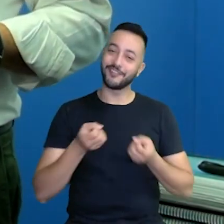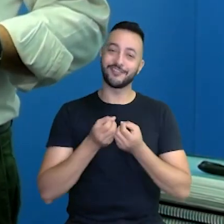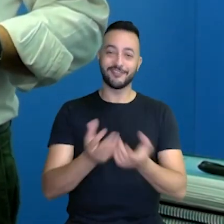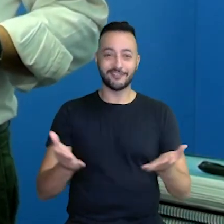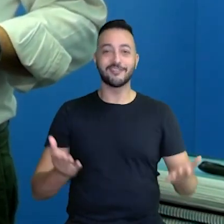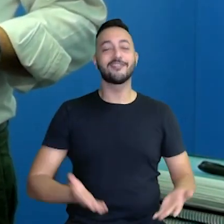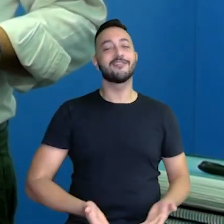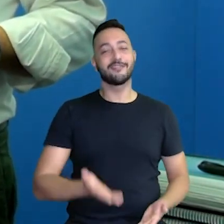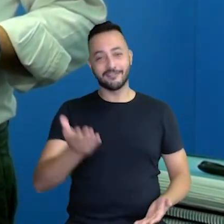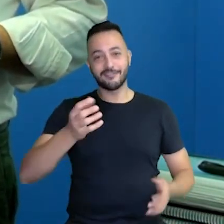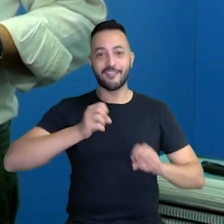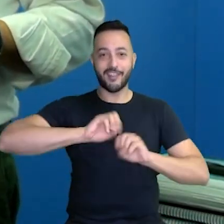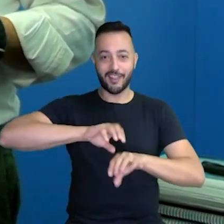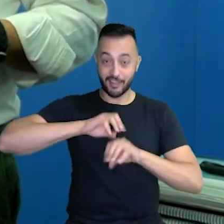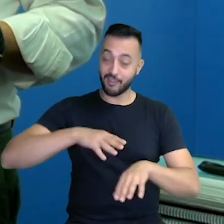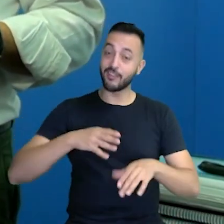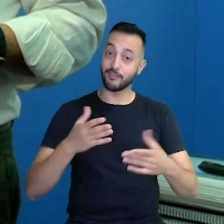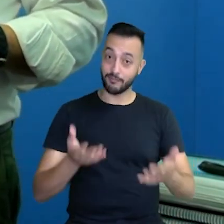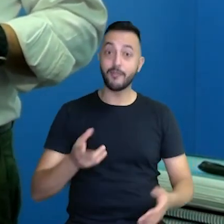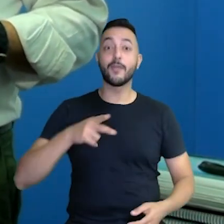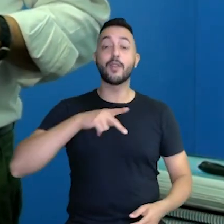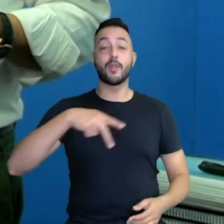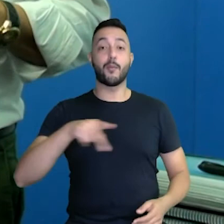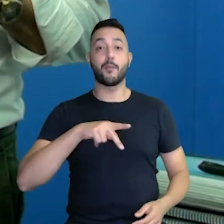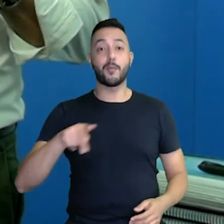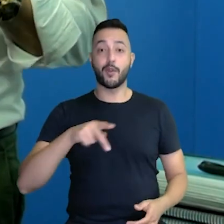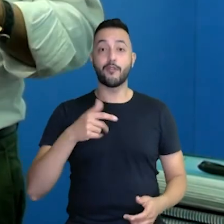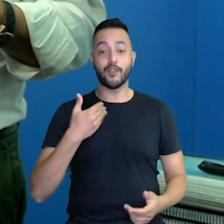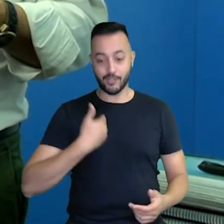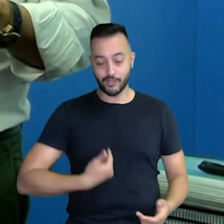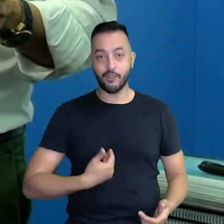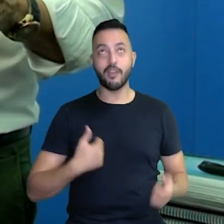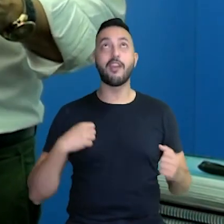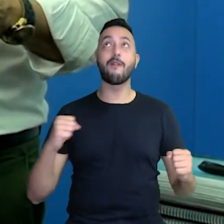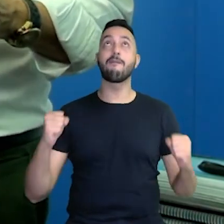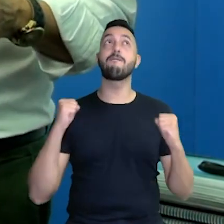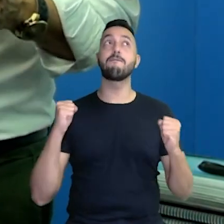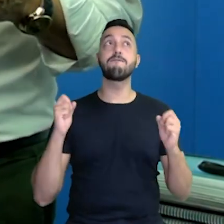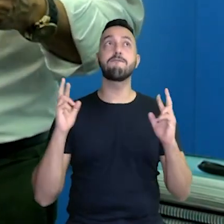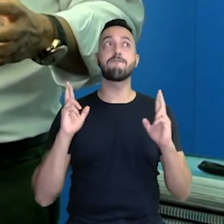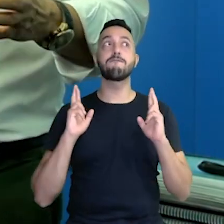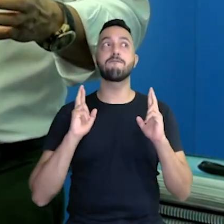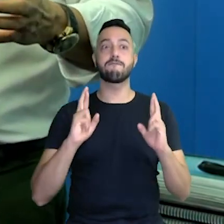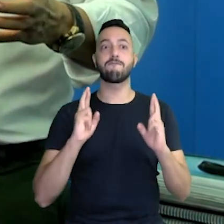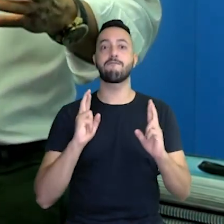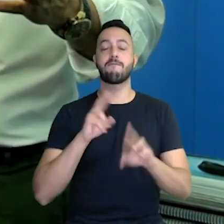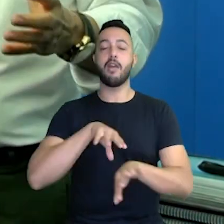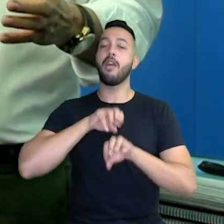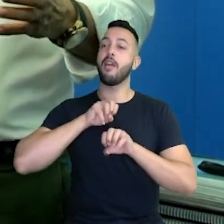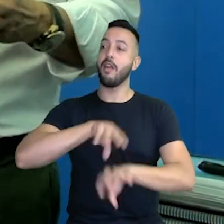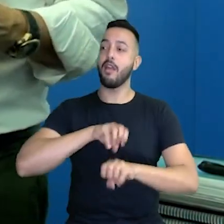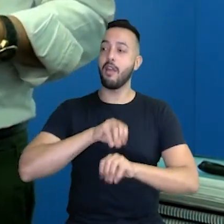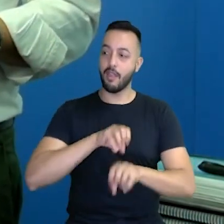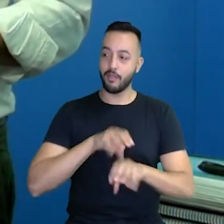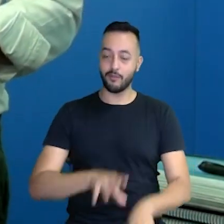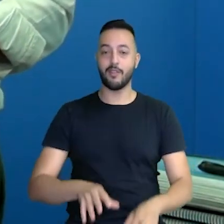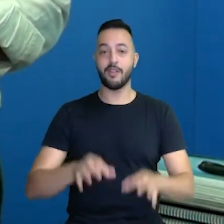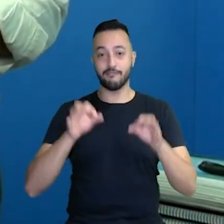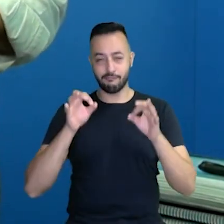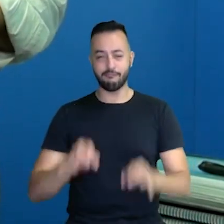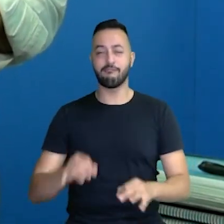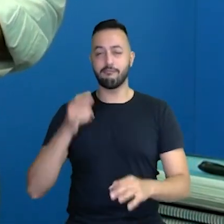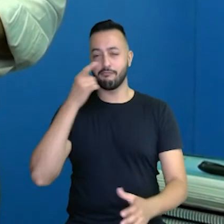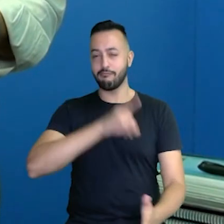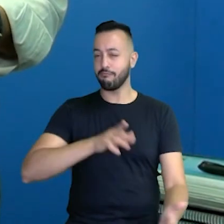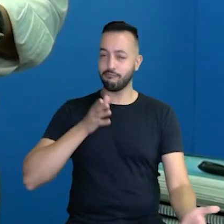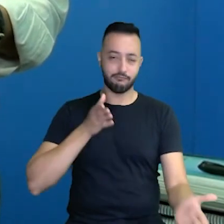para a nossa educação, porque como professor eu sou um vibrador para que essa nossa educação dê certo e dê